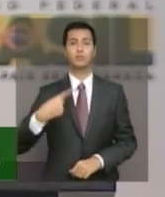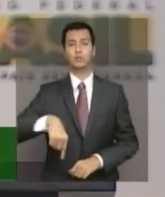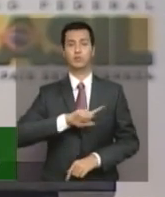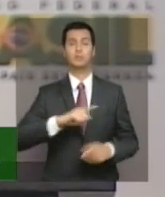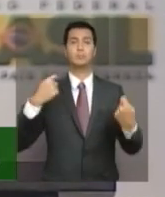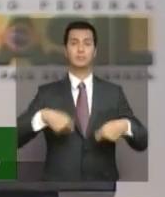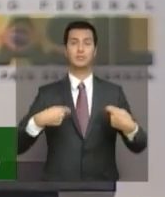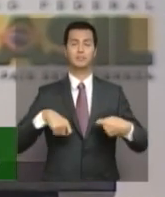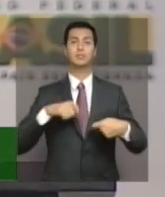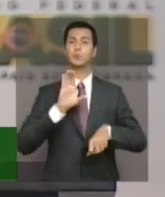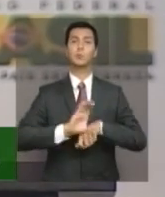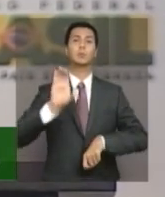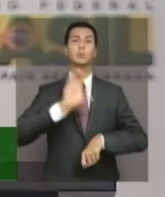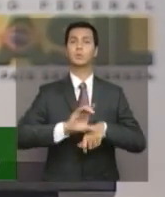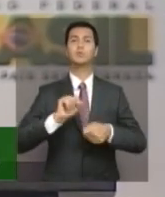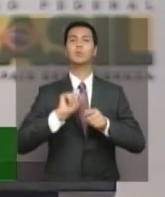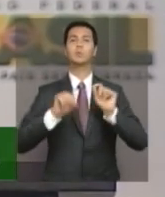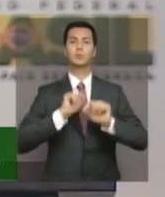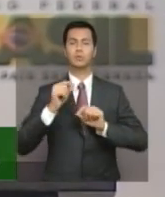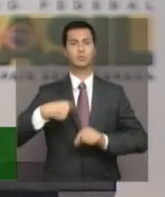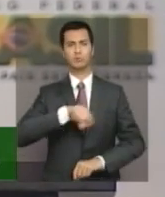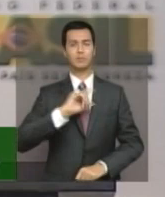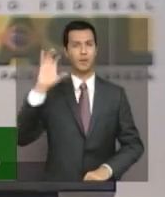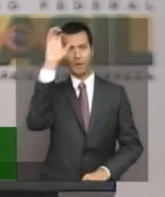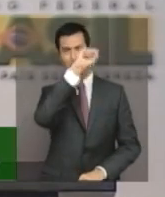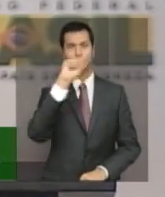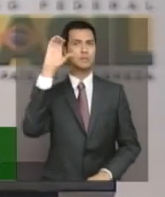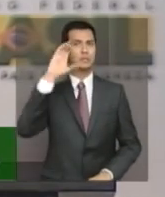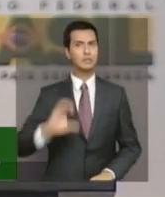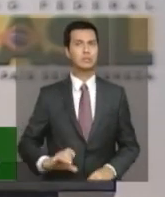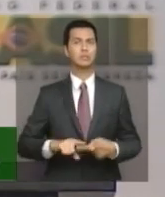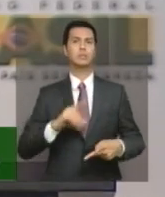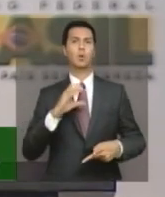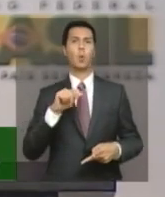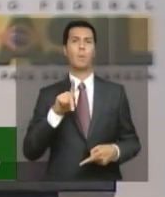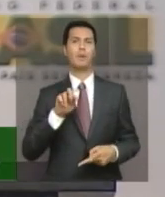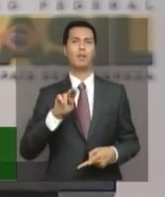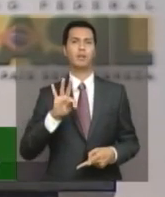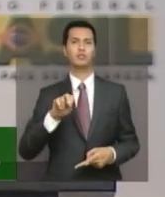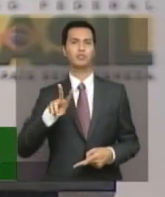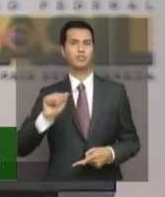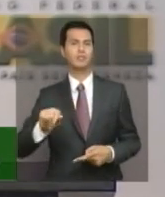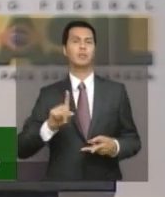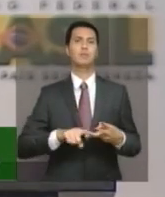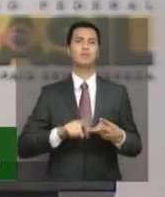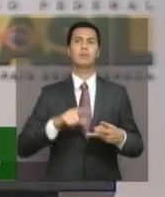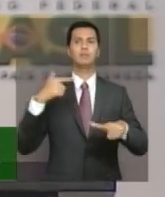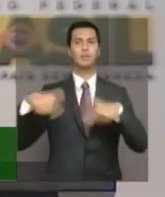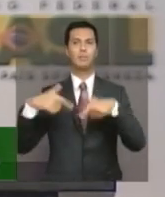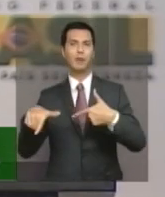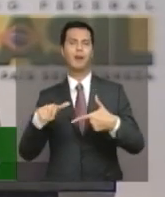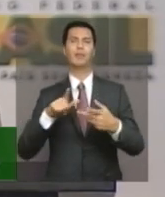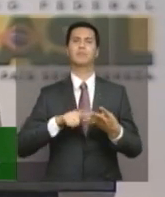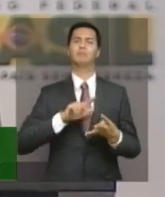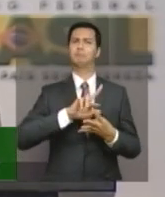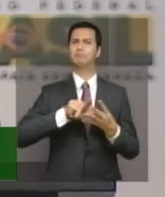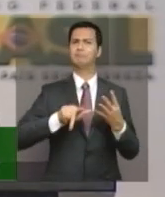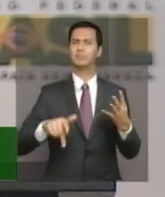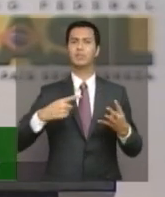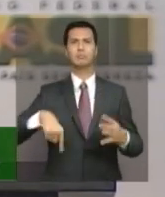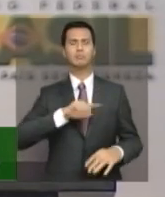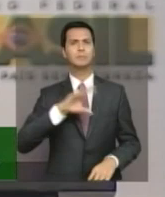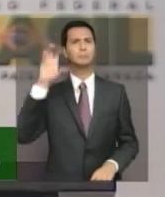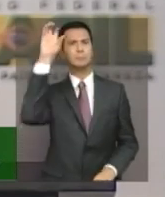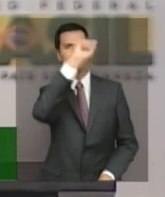formação nós aprendíamos sobre cidadania, sobre cooperativismo, sobre mercado de trabalho e tudo isso foi nos agregando e nos